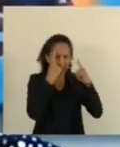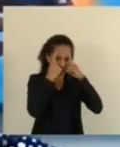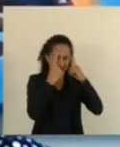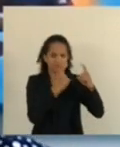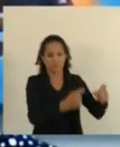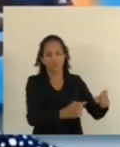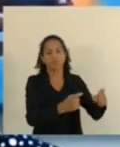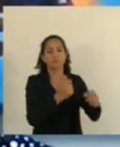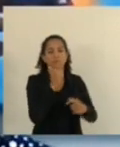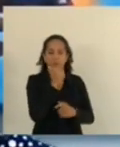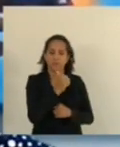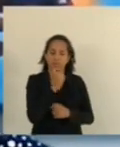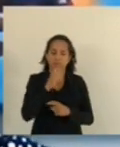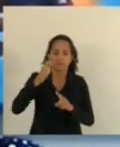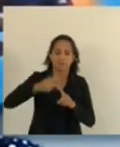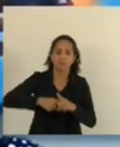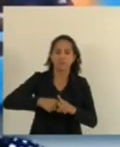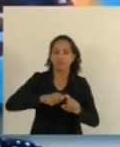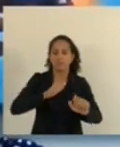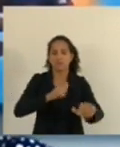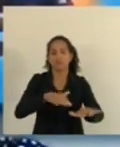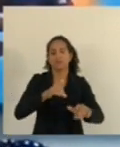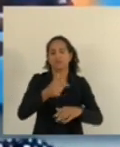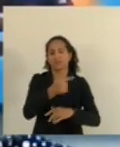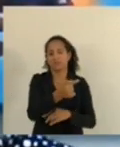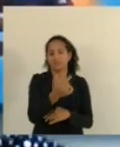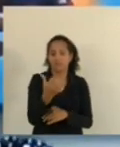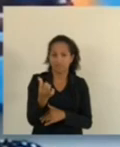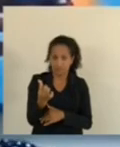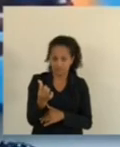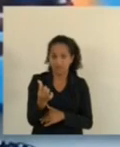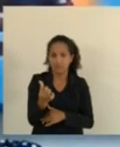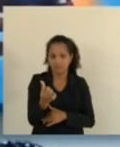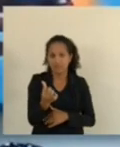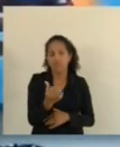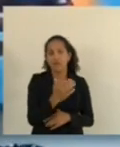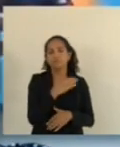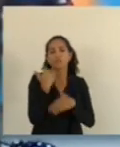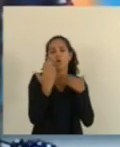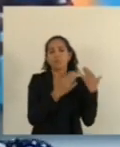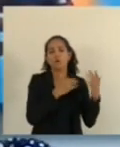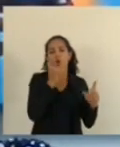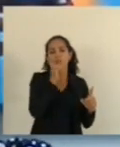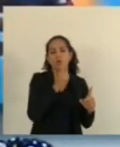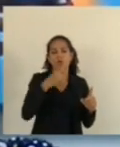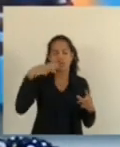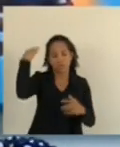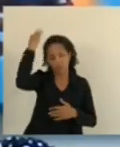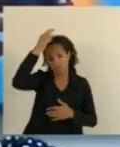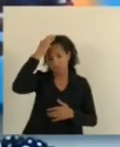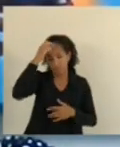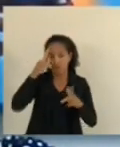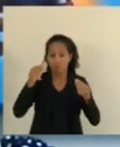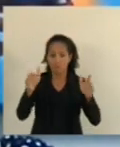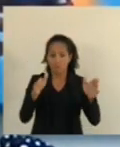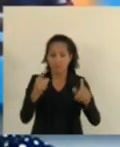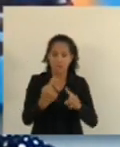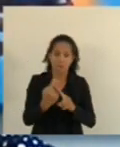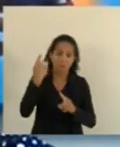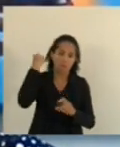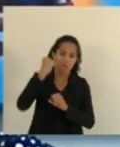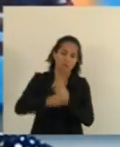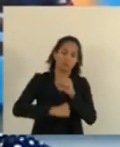setembro, foram 76 homicídios no Espírito Santo, no mesmo período do ano passado, foram